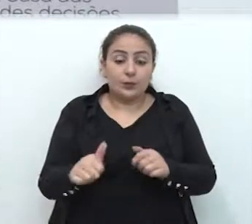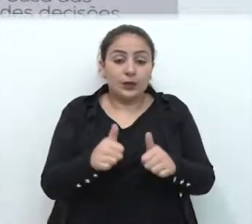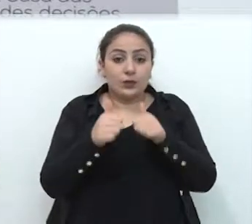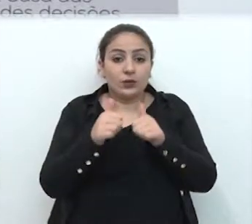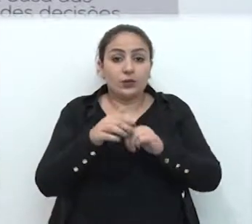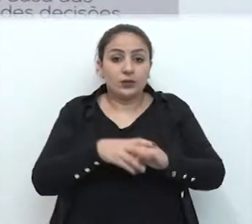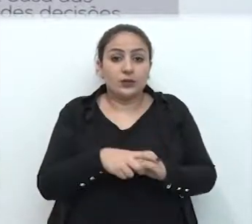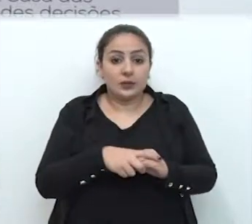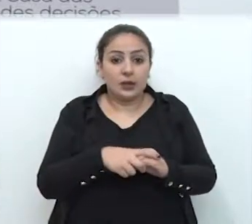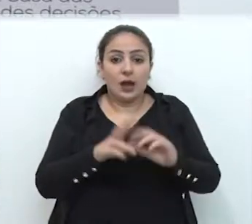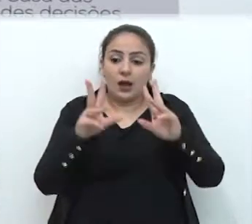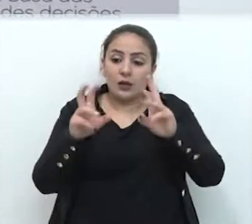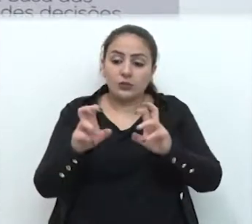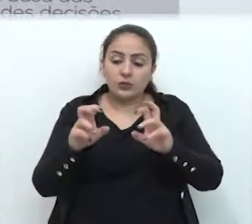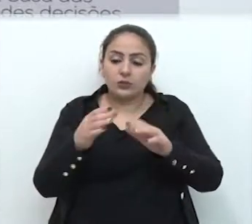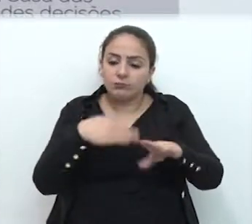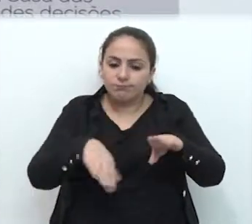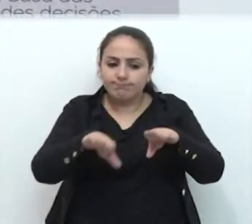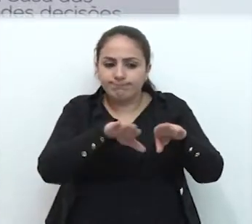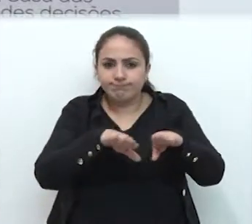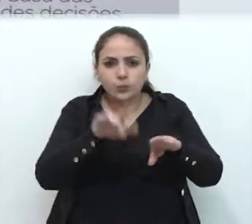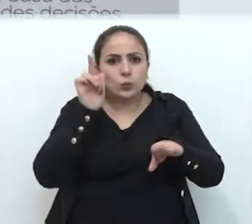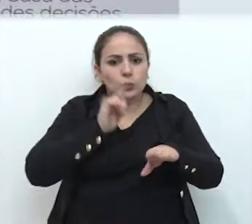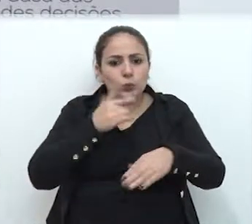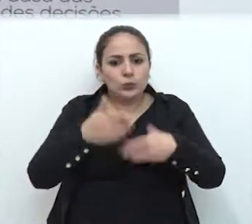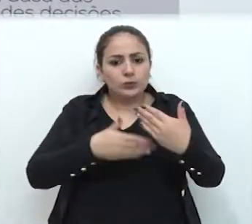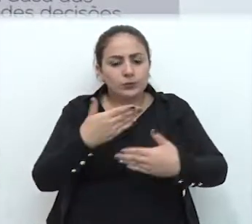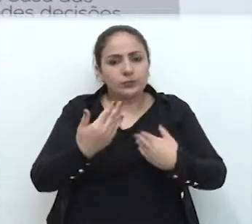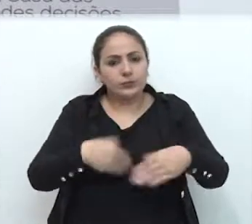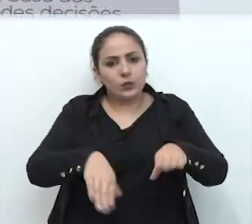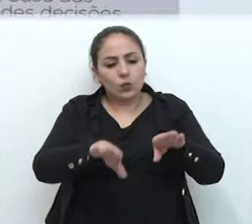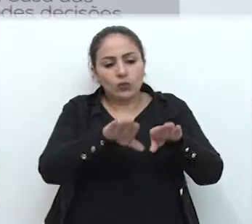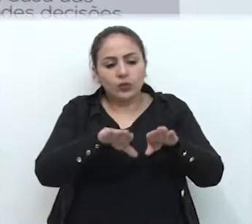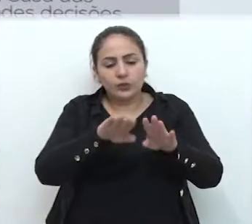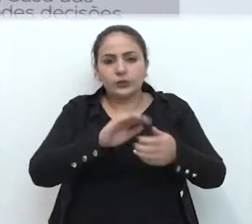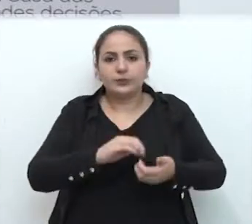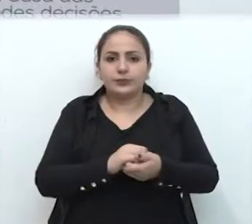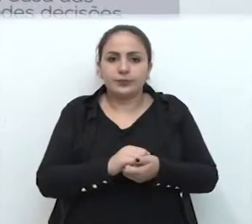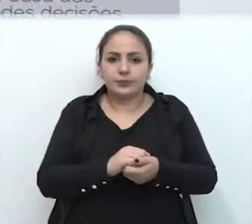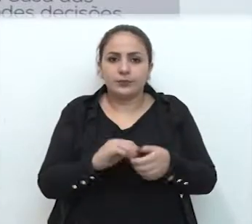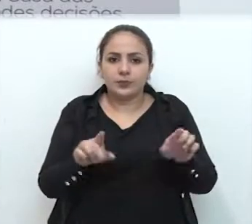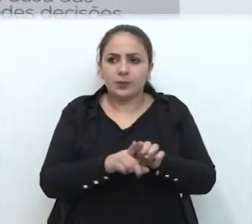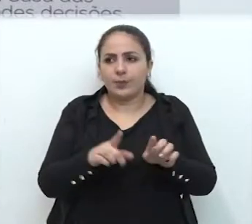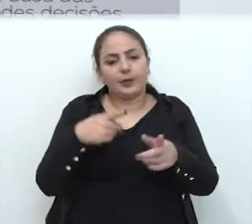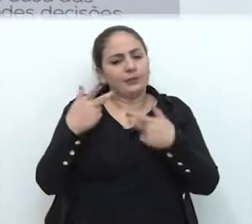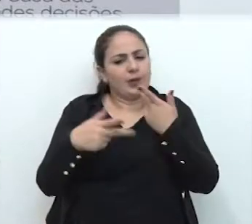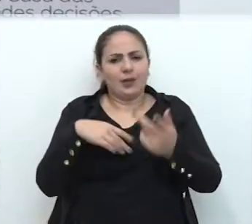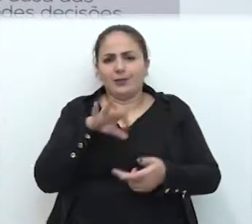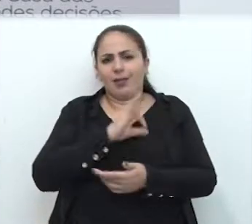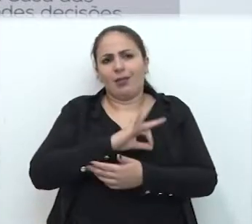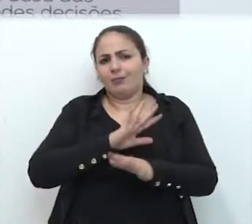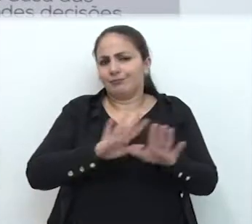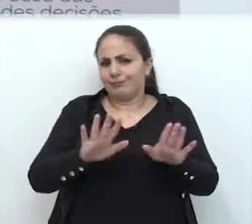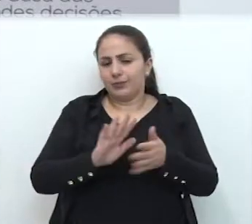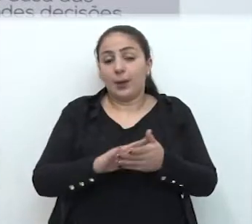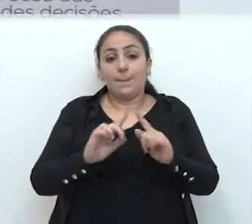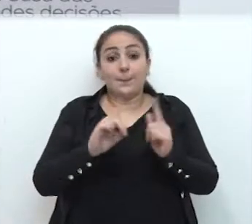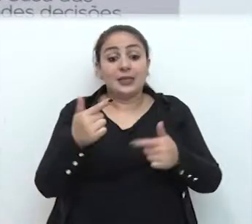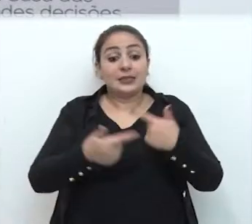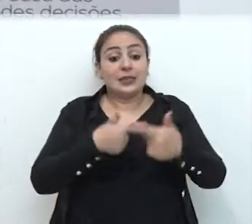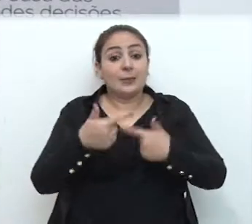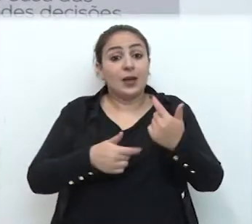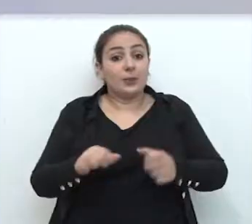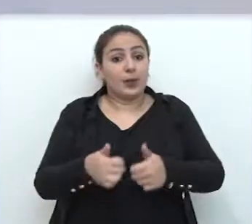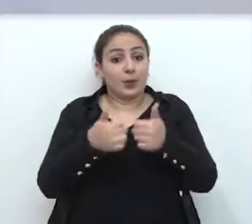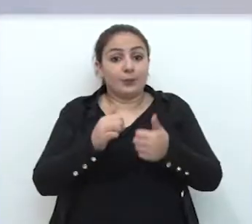melhor, para a questão da igualdade, para se promover esta igualdade. E também não vamos falar em salários, mas em empregos